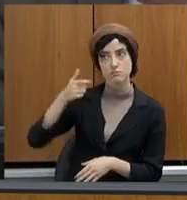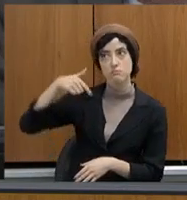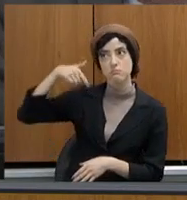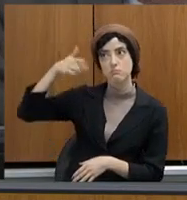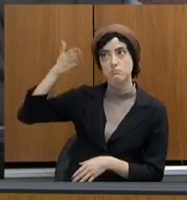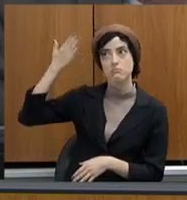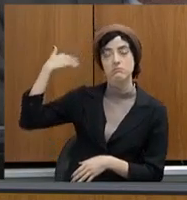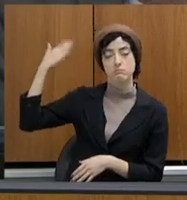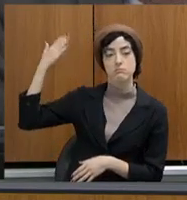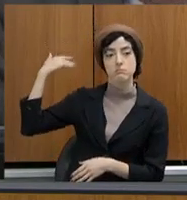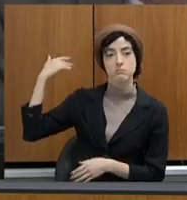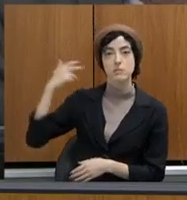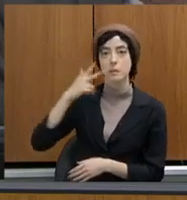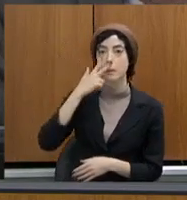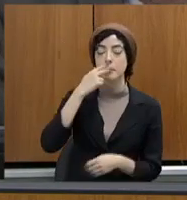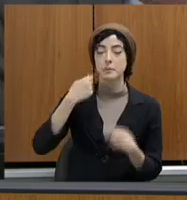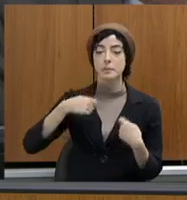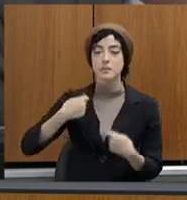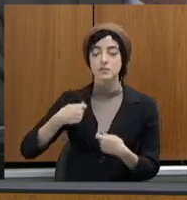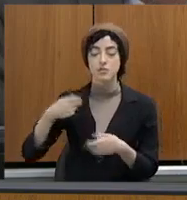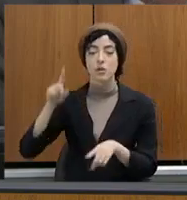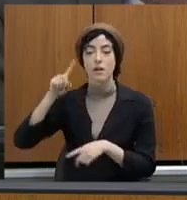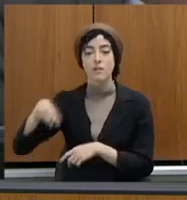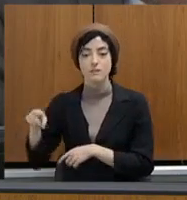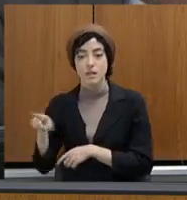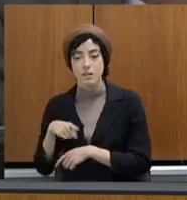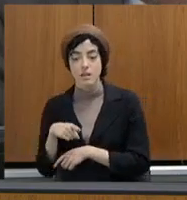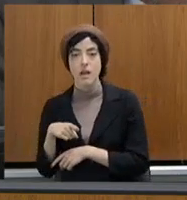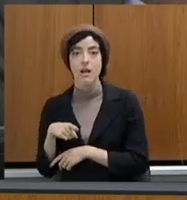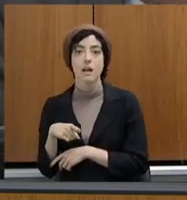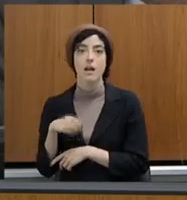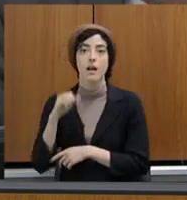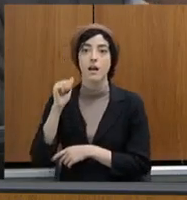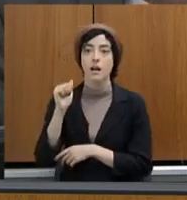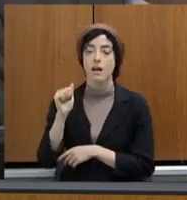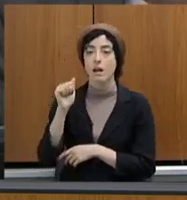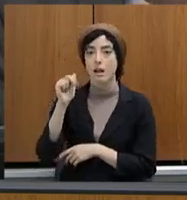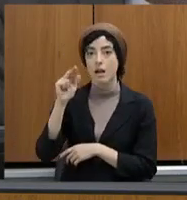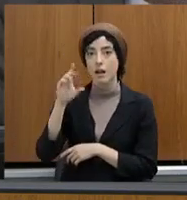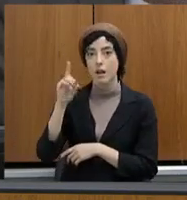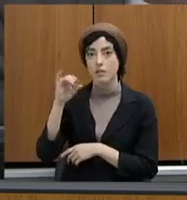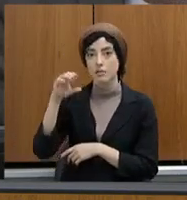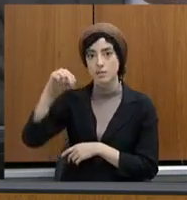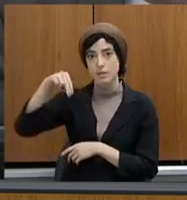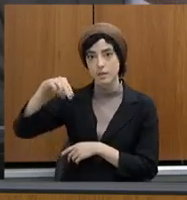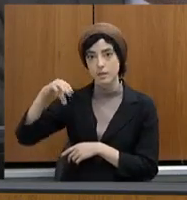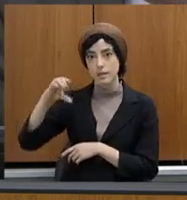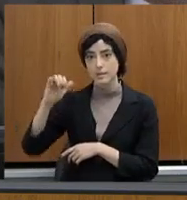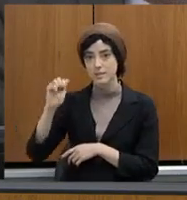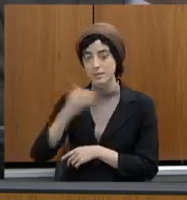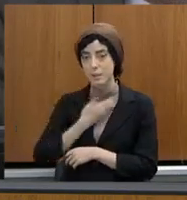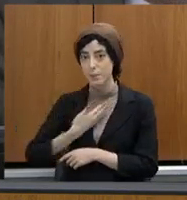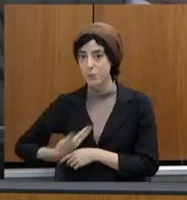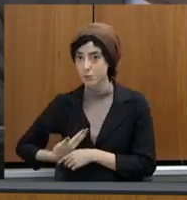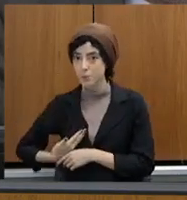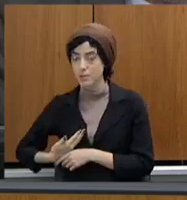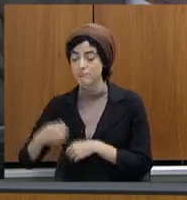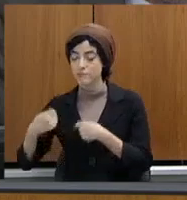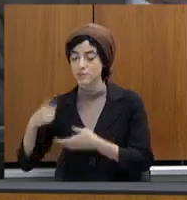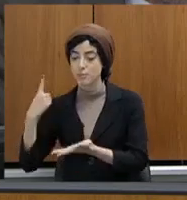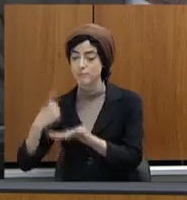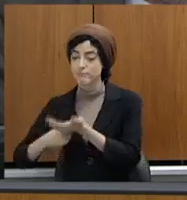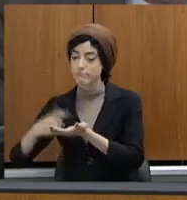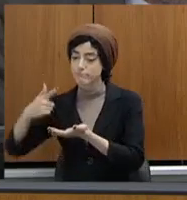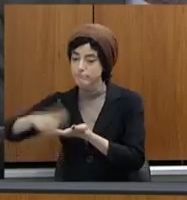a quem já de pronto agradeço, Vossa Excelência, por ter compreendido a necessidade de remarcação daquela audiência